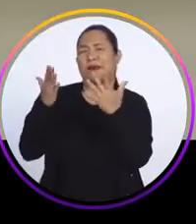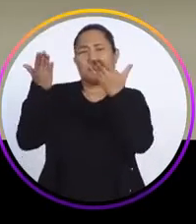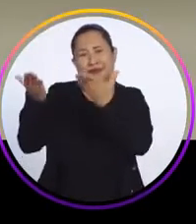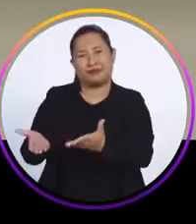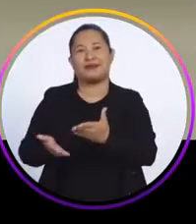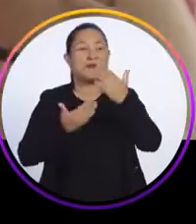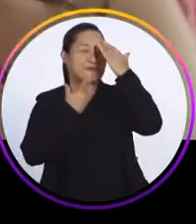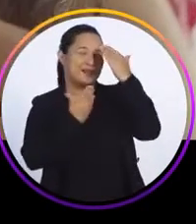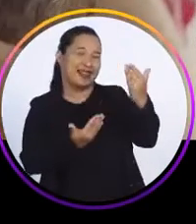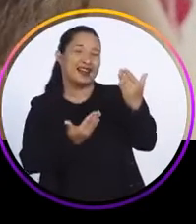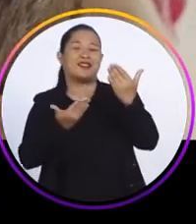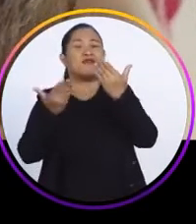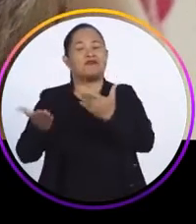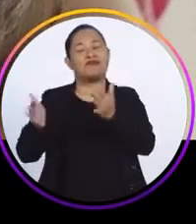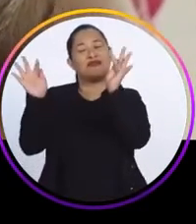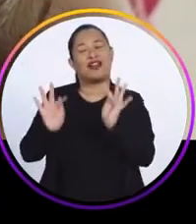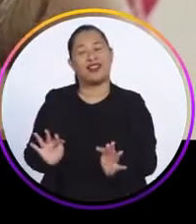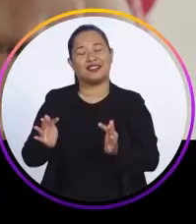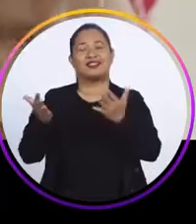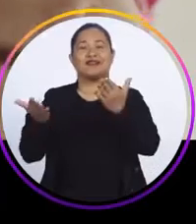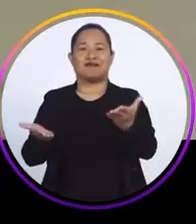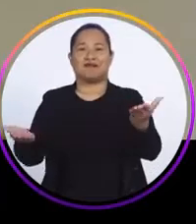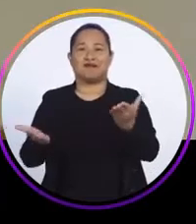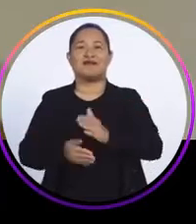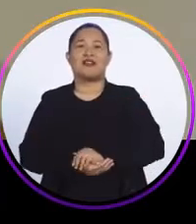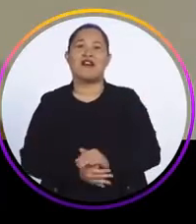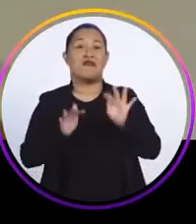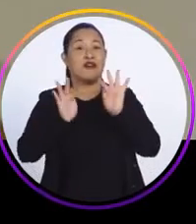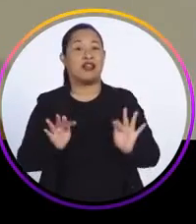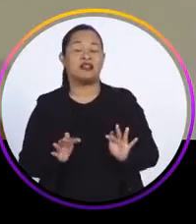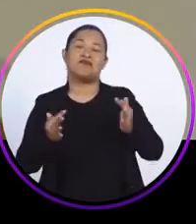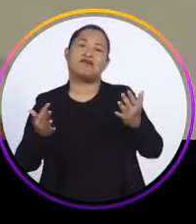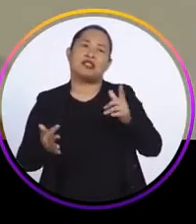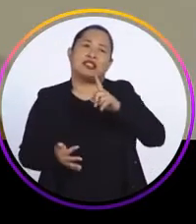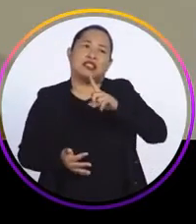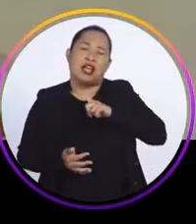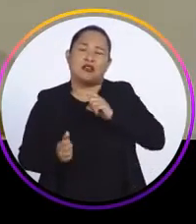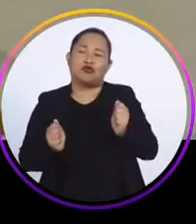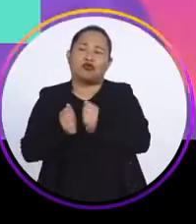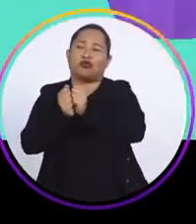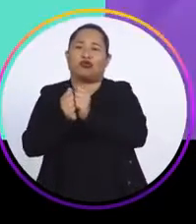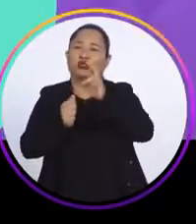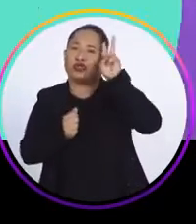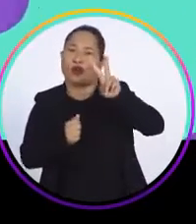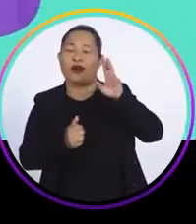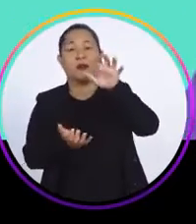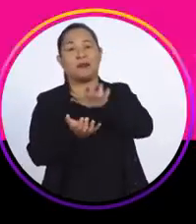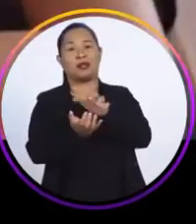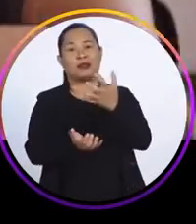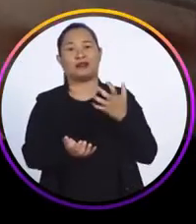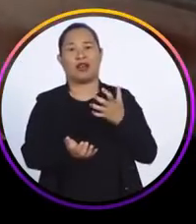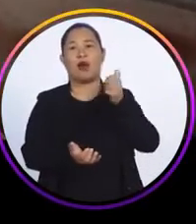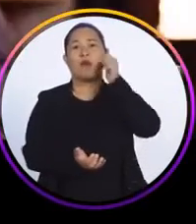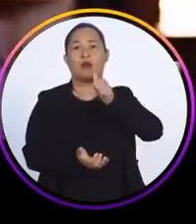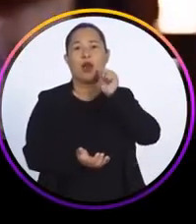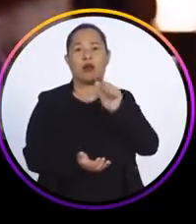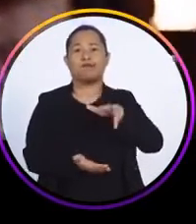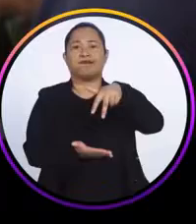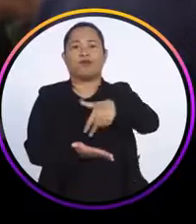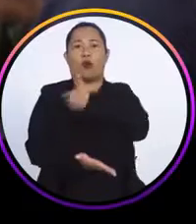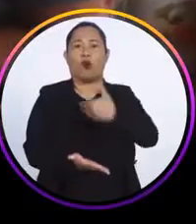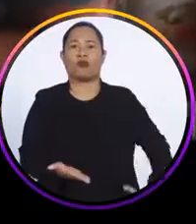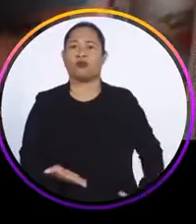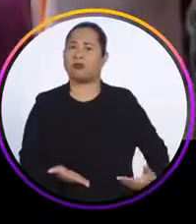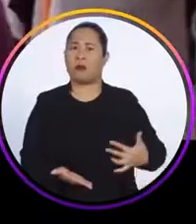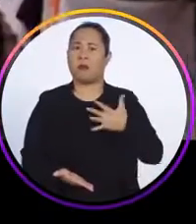parabéns por ela. Obrigada. Que vocês sejam muito felizes. Obrigada. E eu fico feliz de poder ter sido parte da tua história. Pernambuco quer uma mulher do